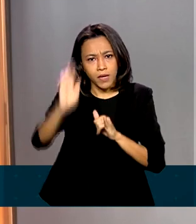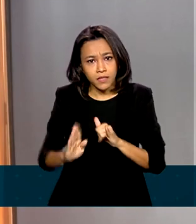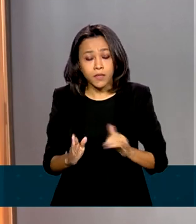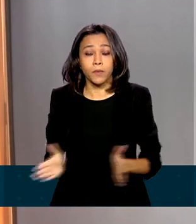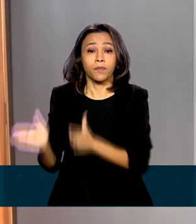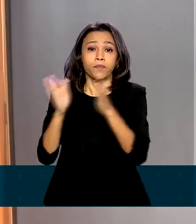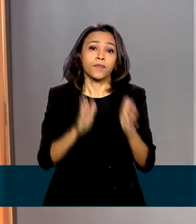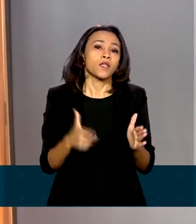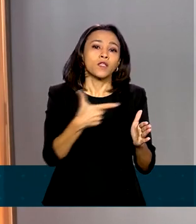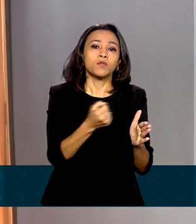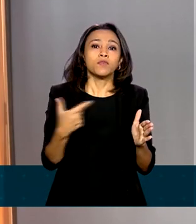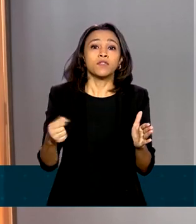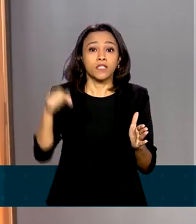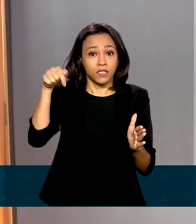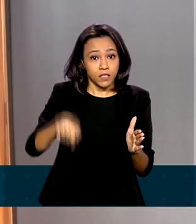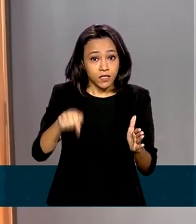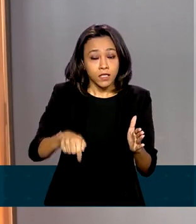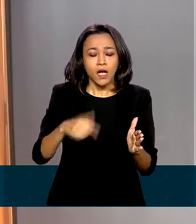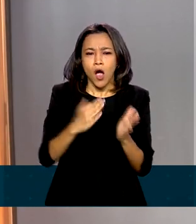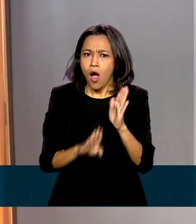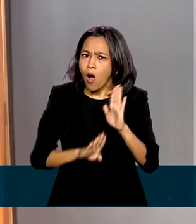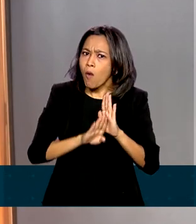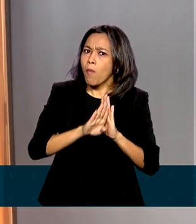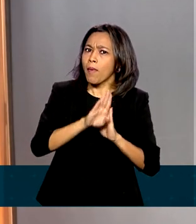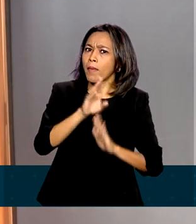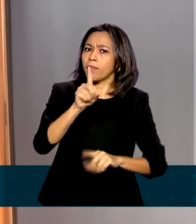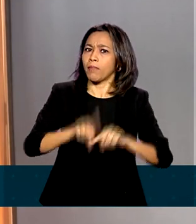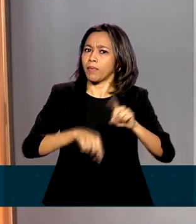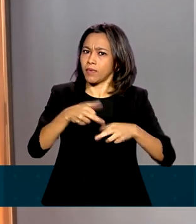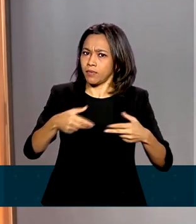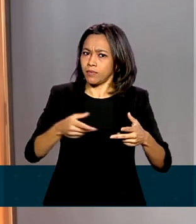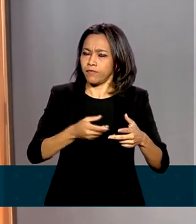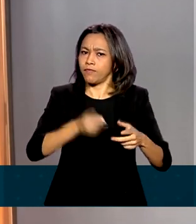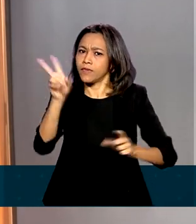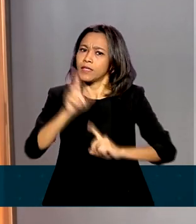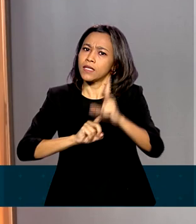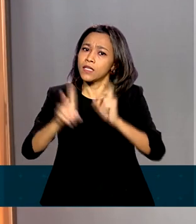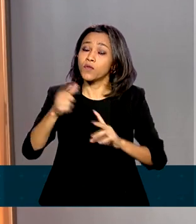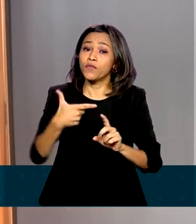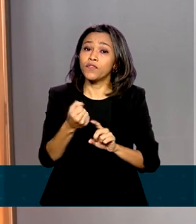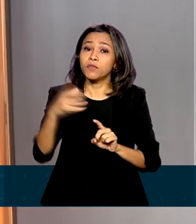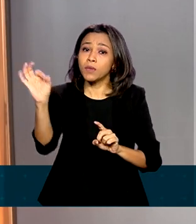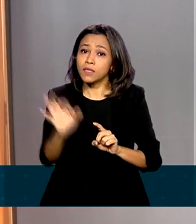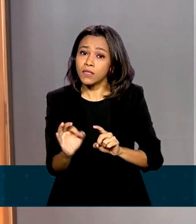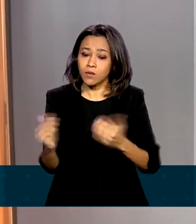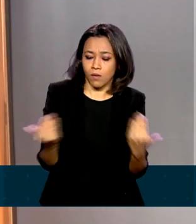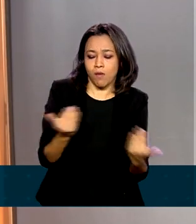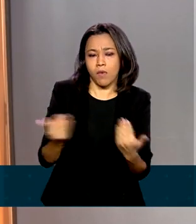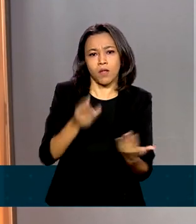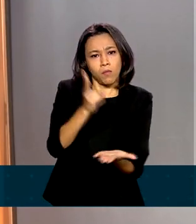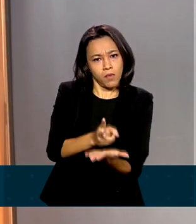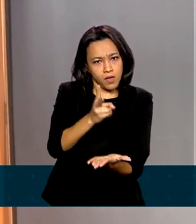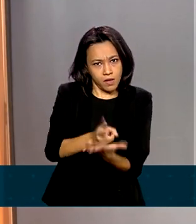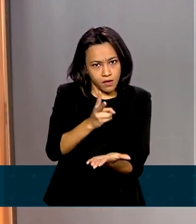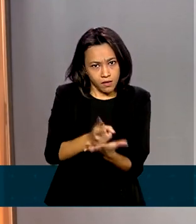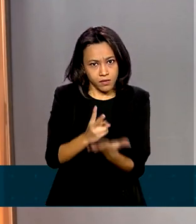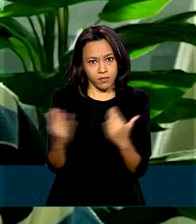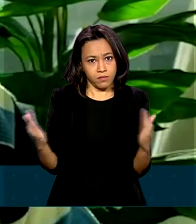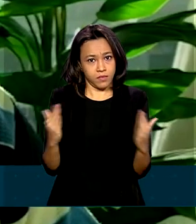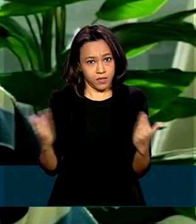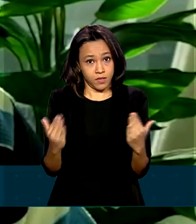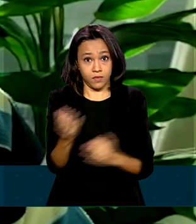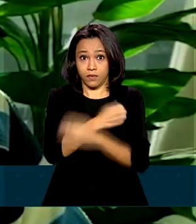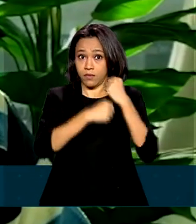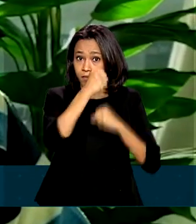o setor registrou aumento de exportações de cerca de 20%, comparado ao mesmo período do ano passado.